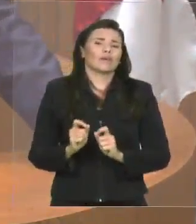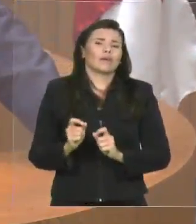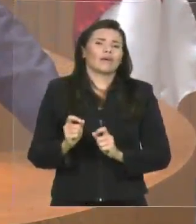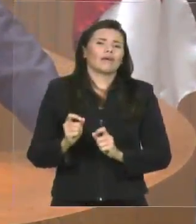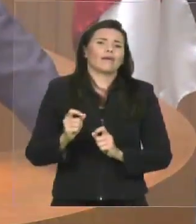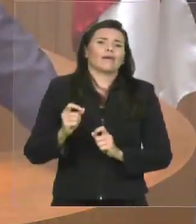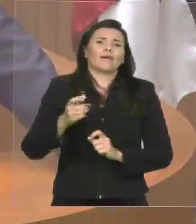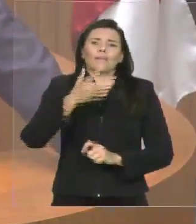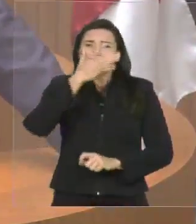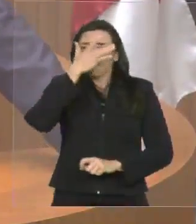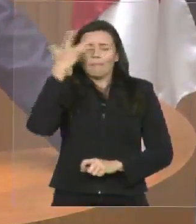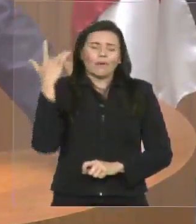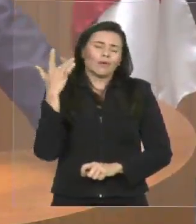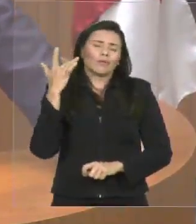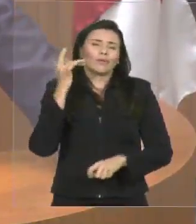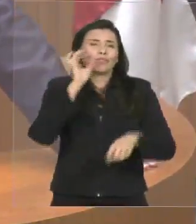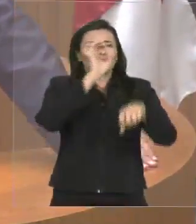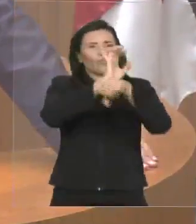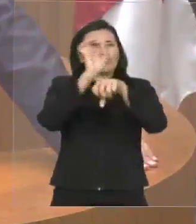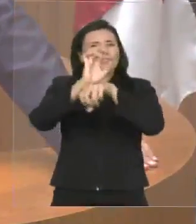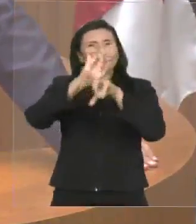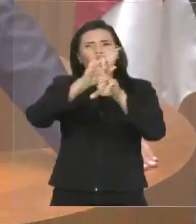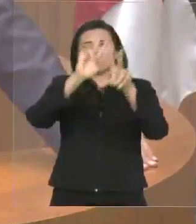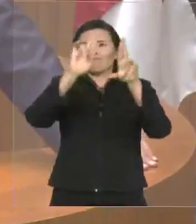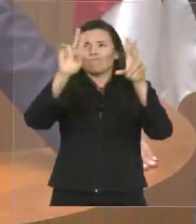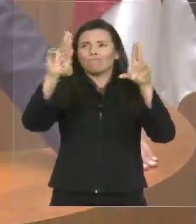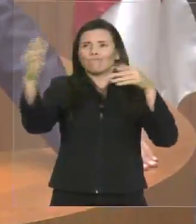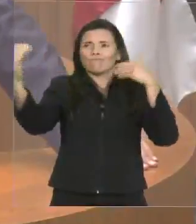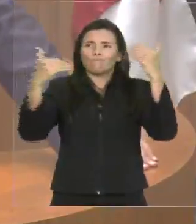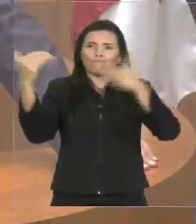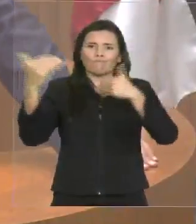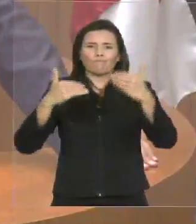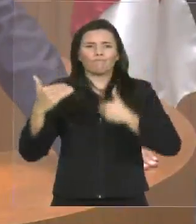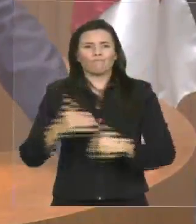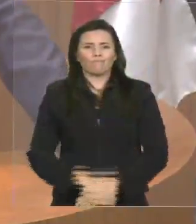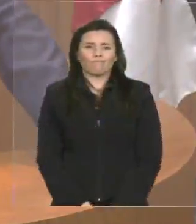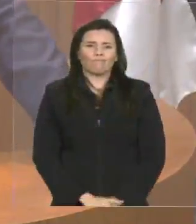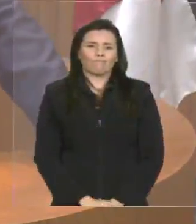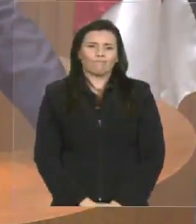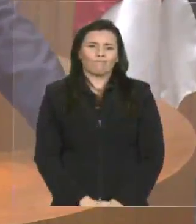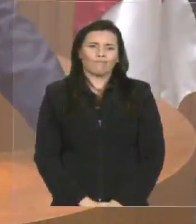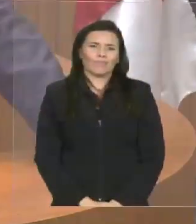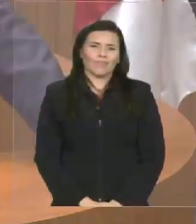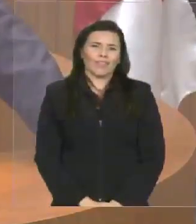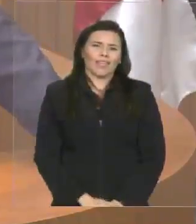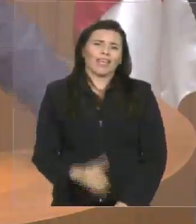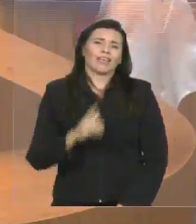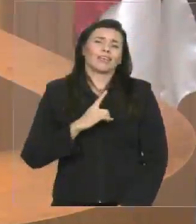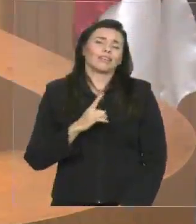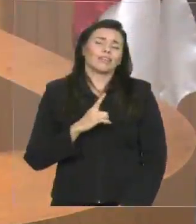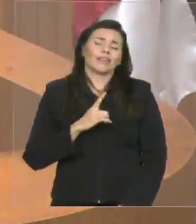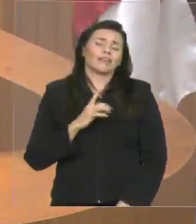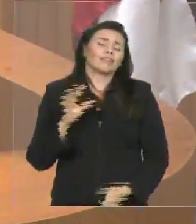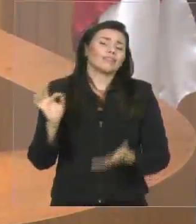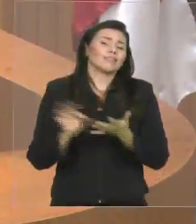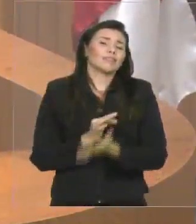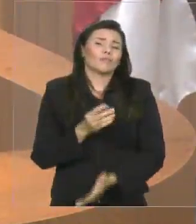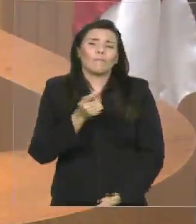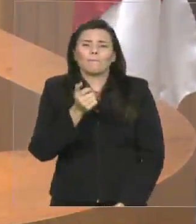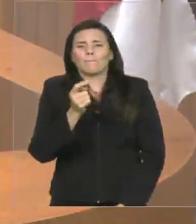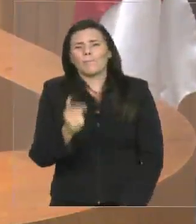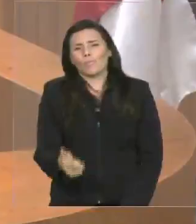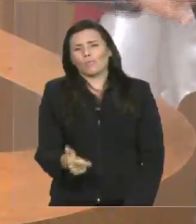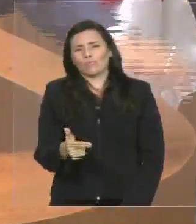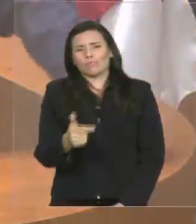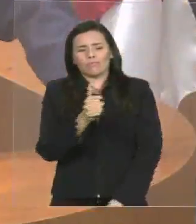pouco está incluindo os nossos estudantes. O ingresso dos estudantes da nossa própria região,